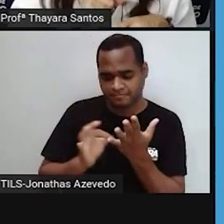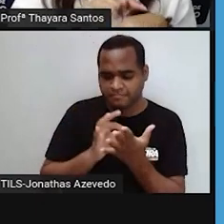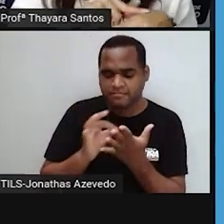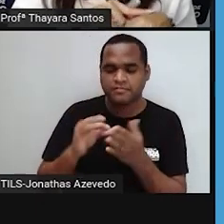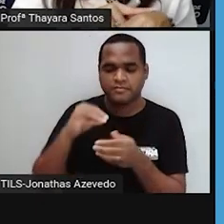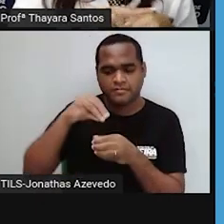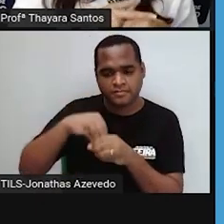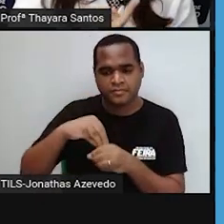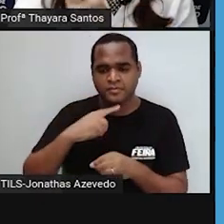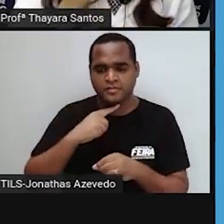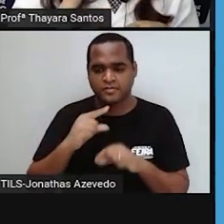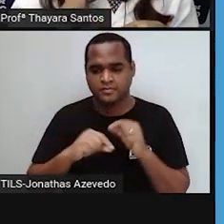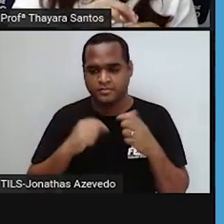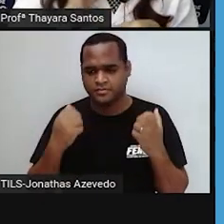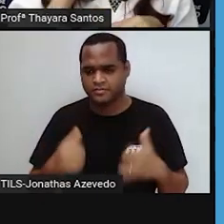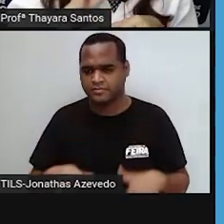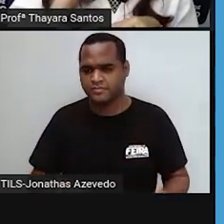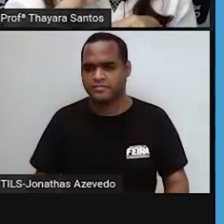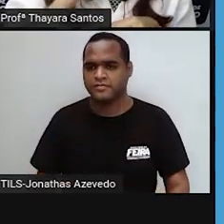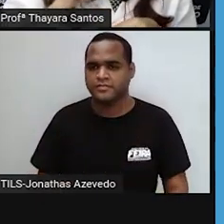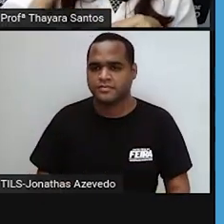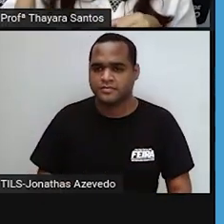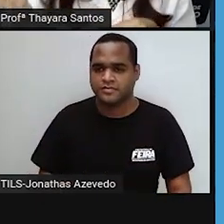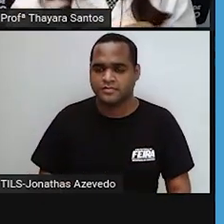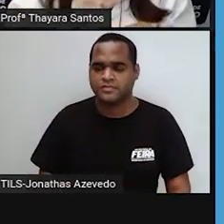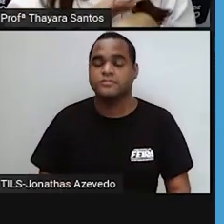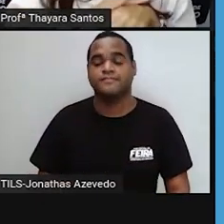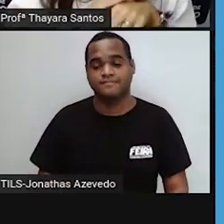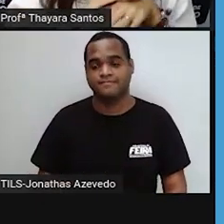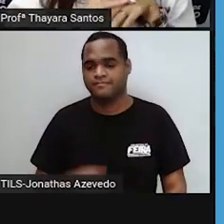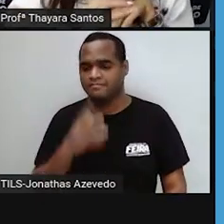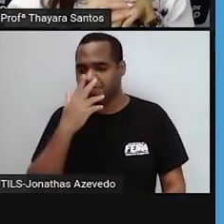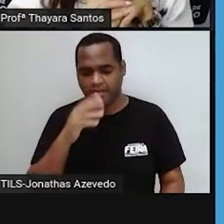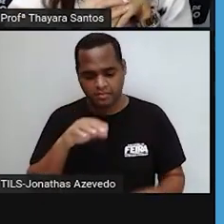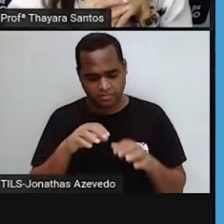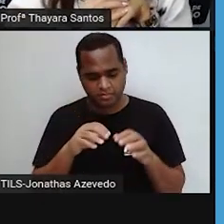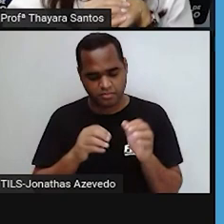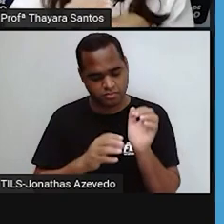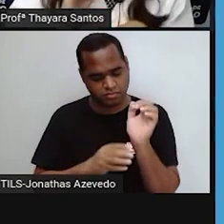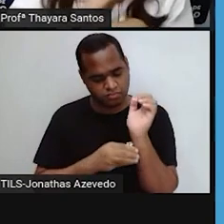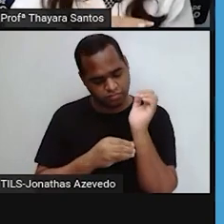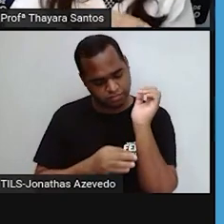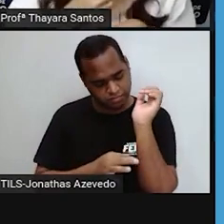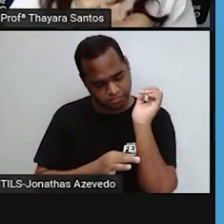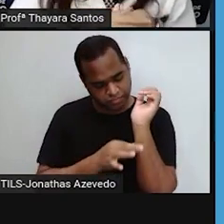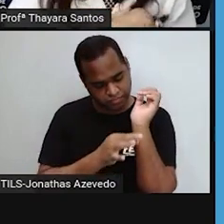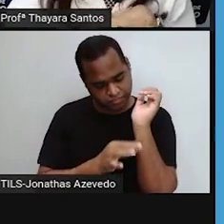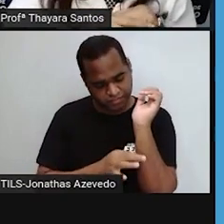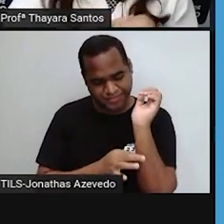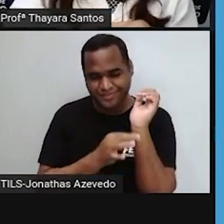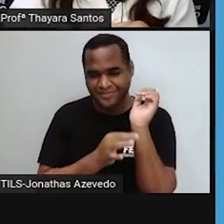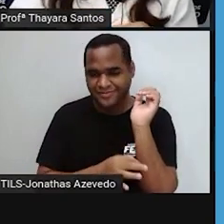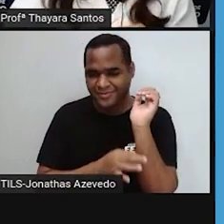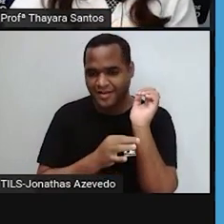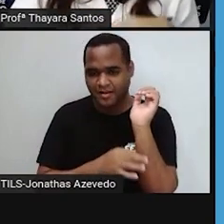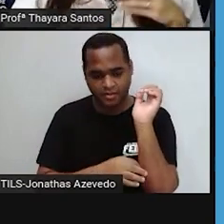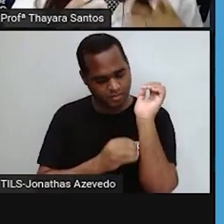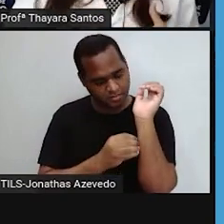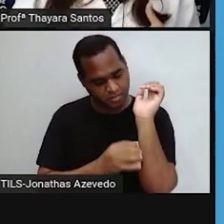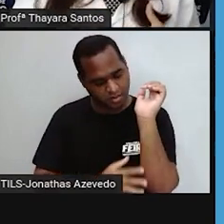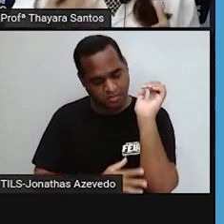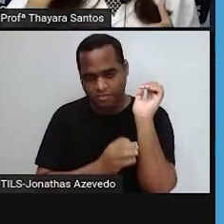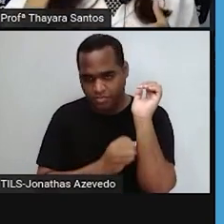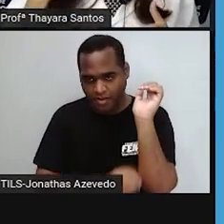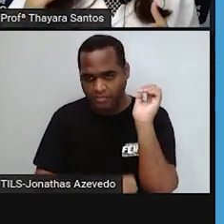pele e no músculo vão se dividir para fechar aquela ferida, para repor as células que foram perdidas.